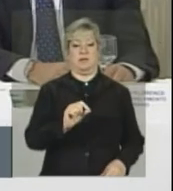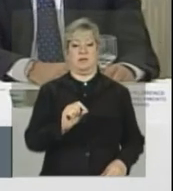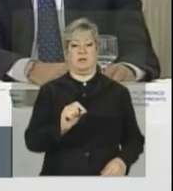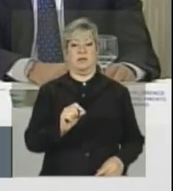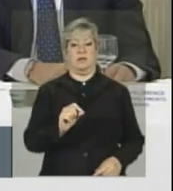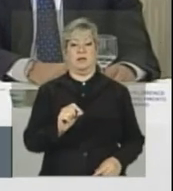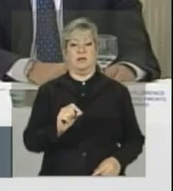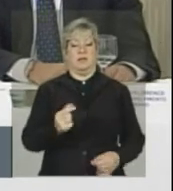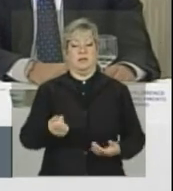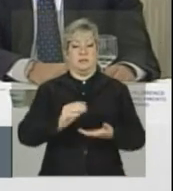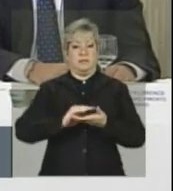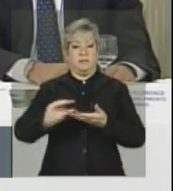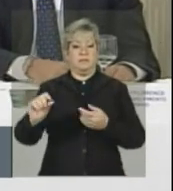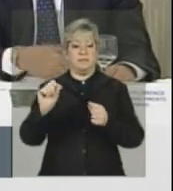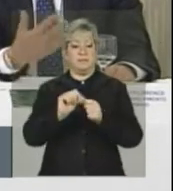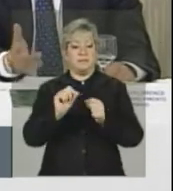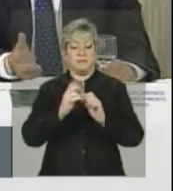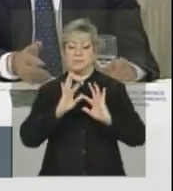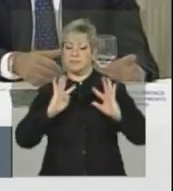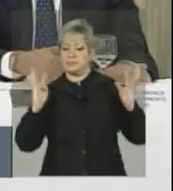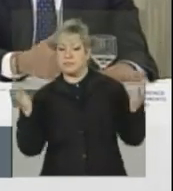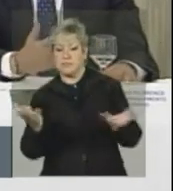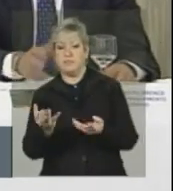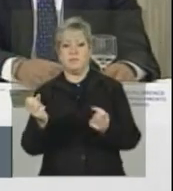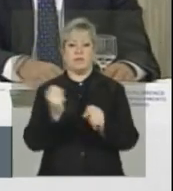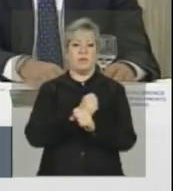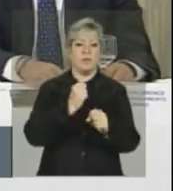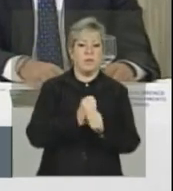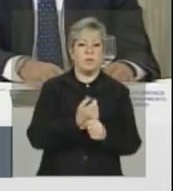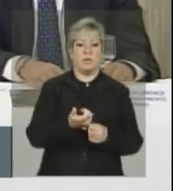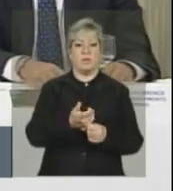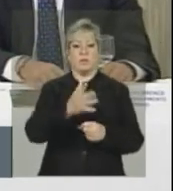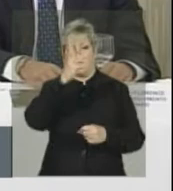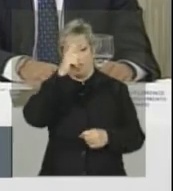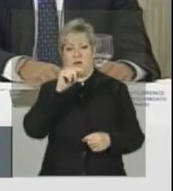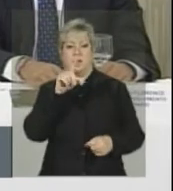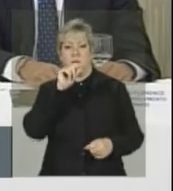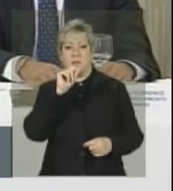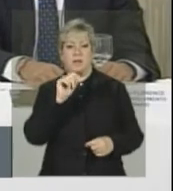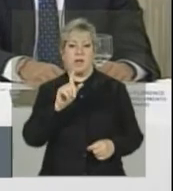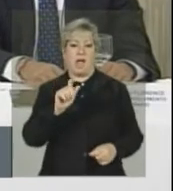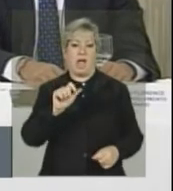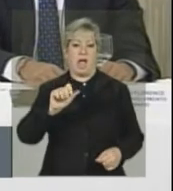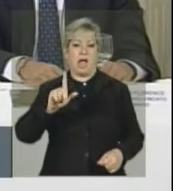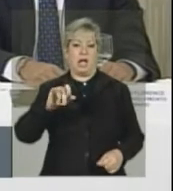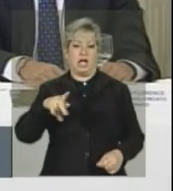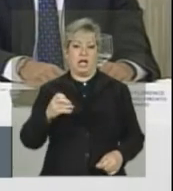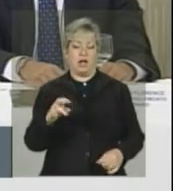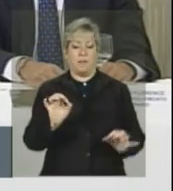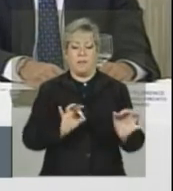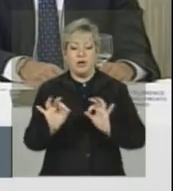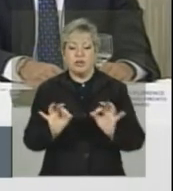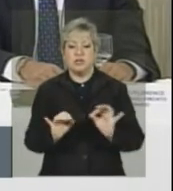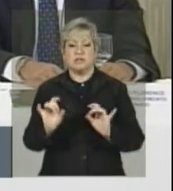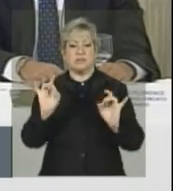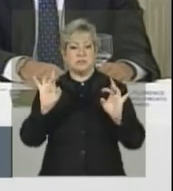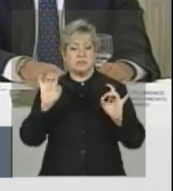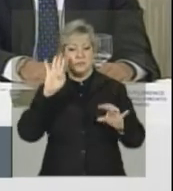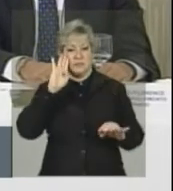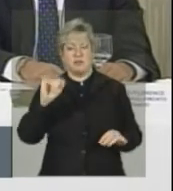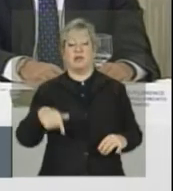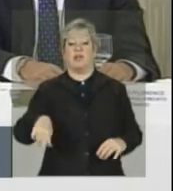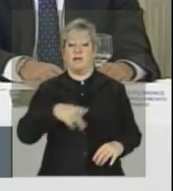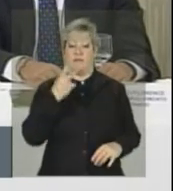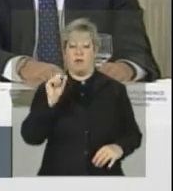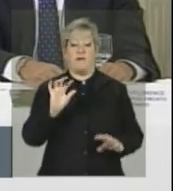fazer uma cerca, pequenos consertos, montar o galinho, então, são projetinhos específicos, nós estamos falando de